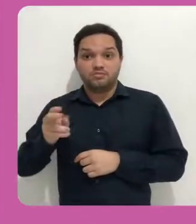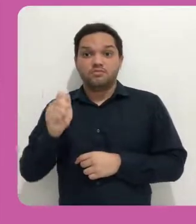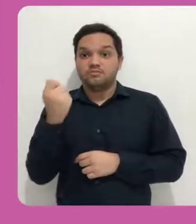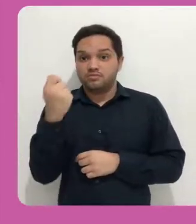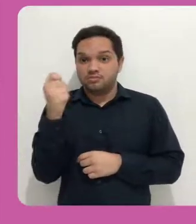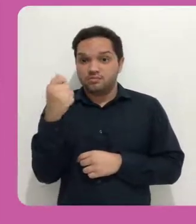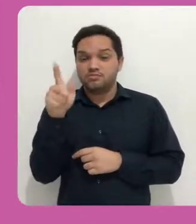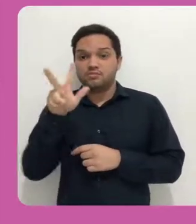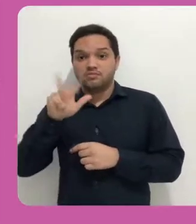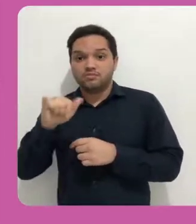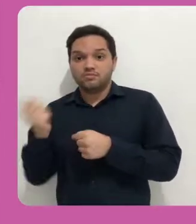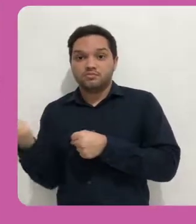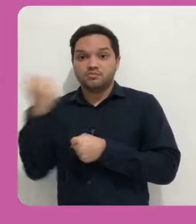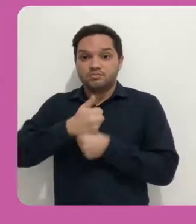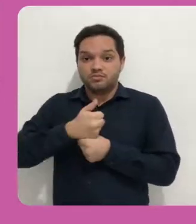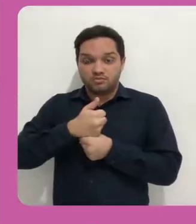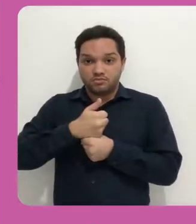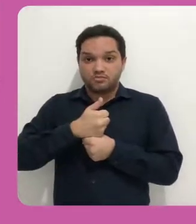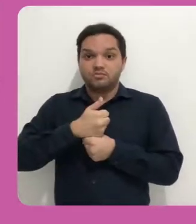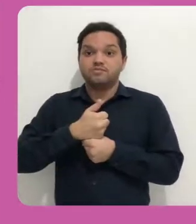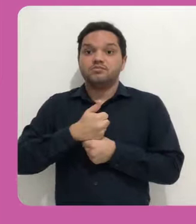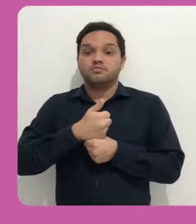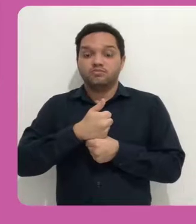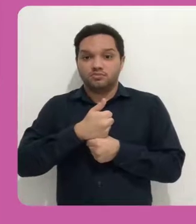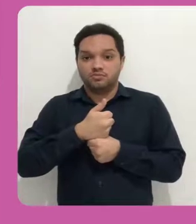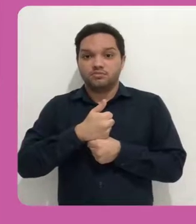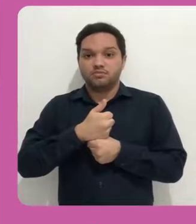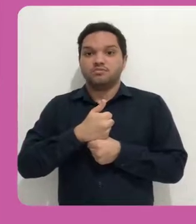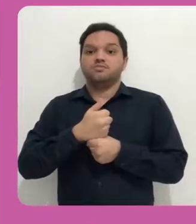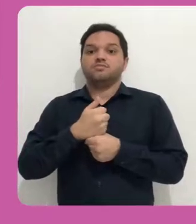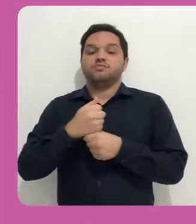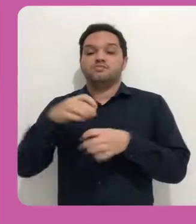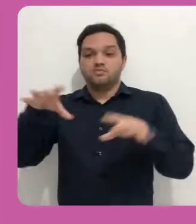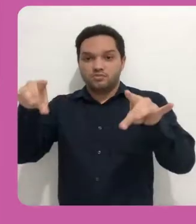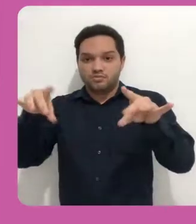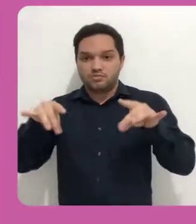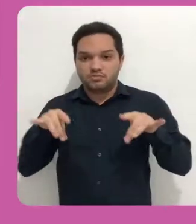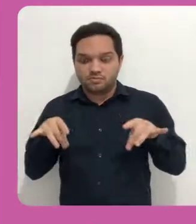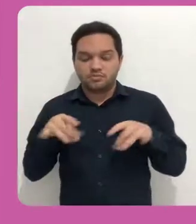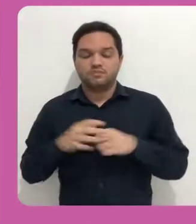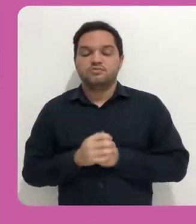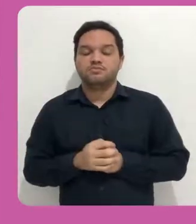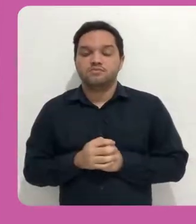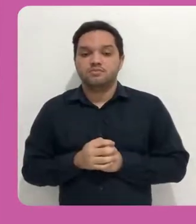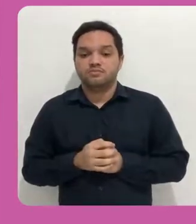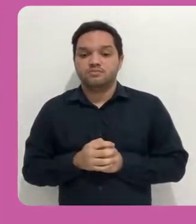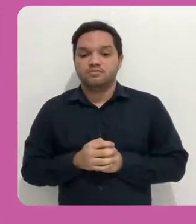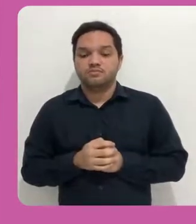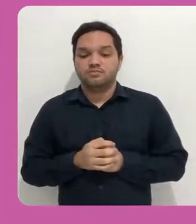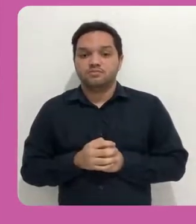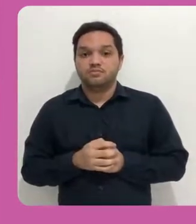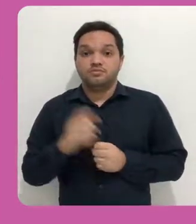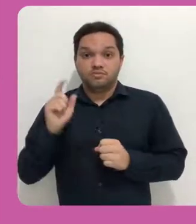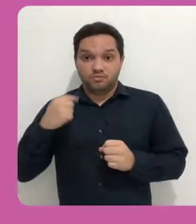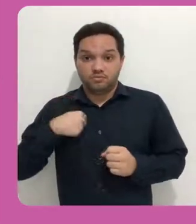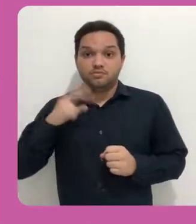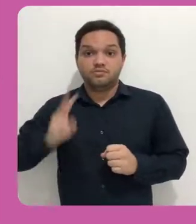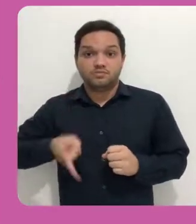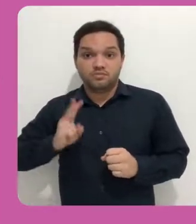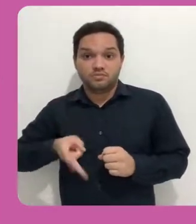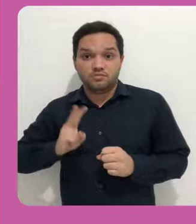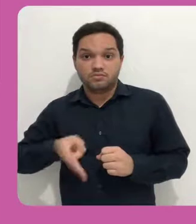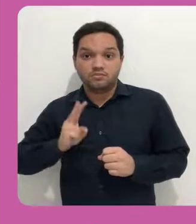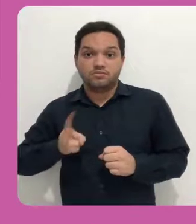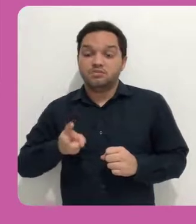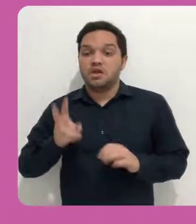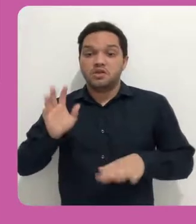arquivo, pelo conteúdo do arquivo. Eu costumo ou forçar o download, ou abrir um pop-up.